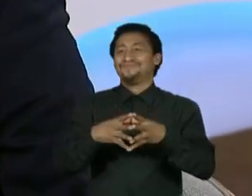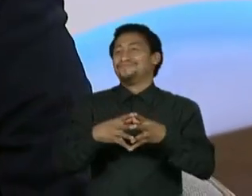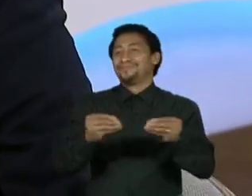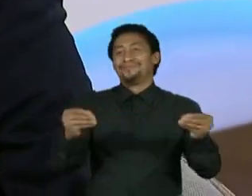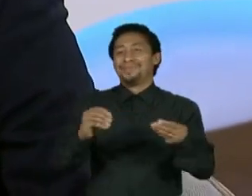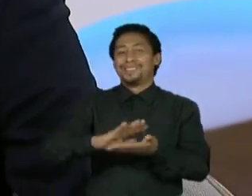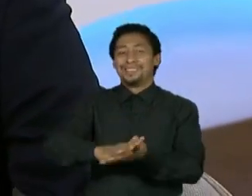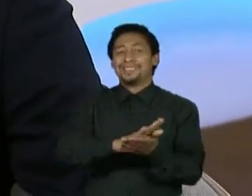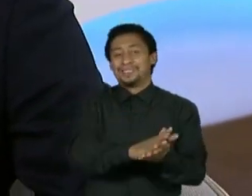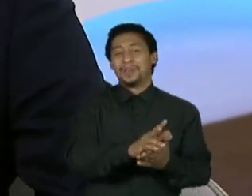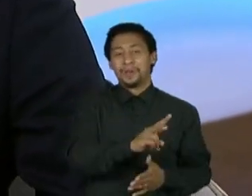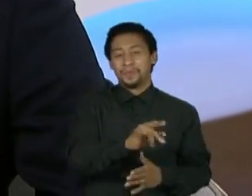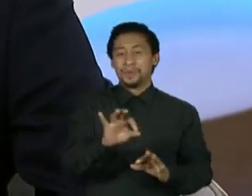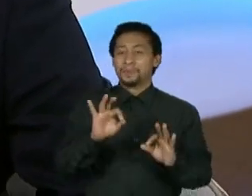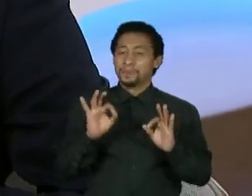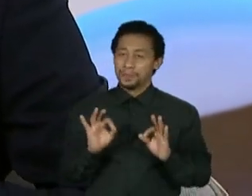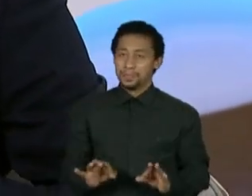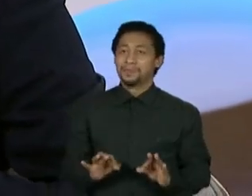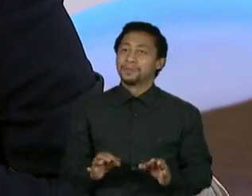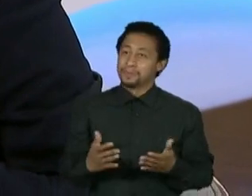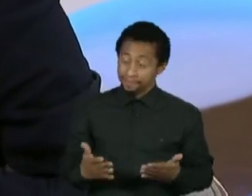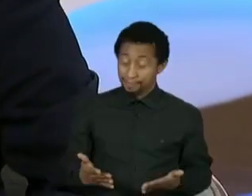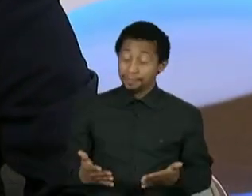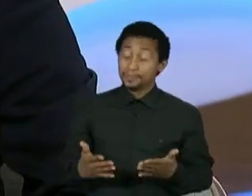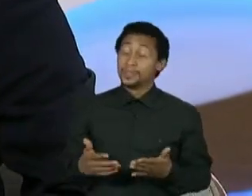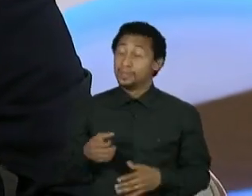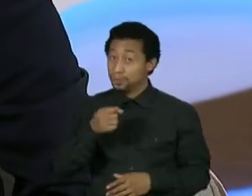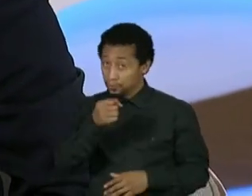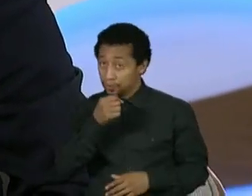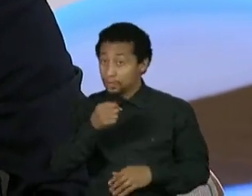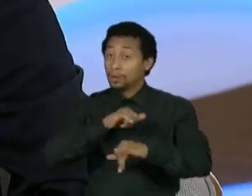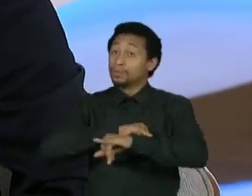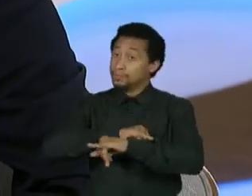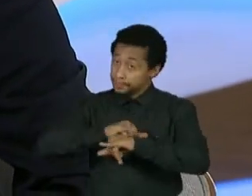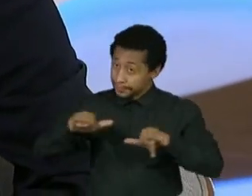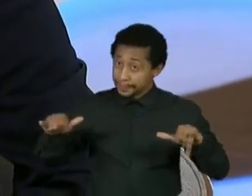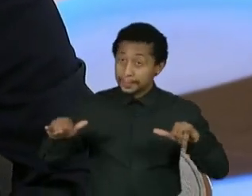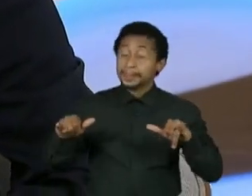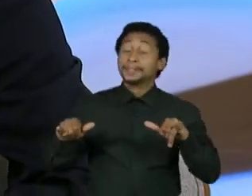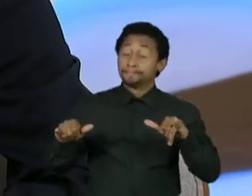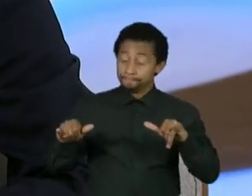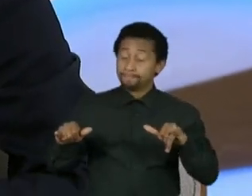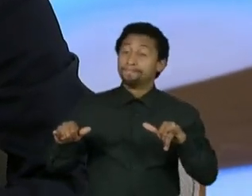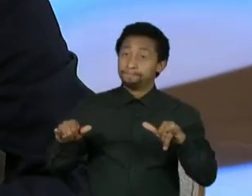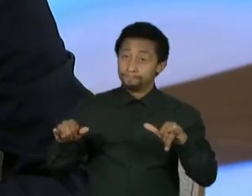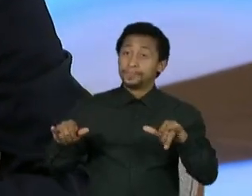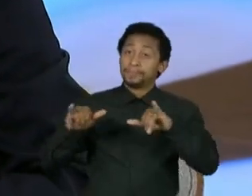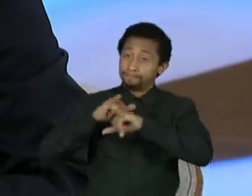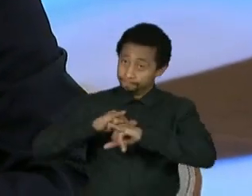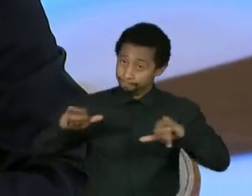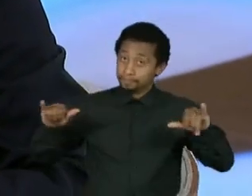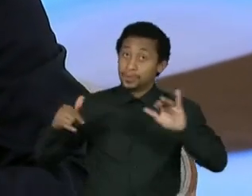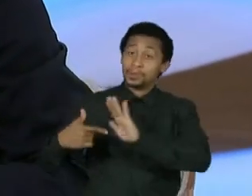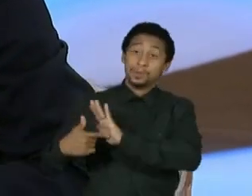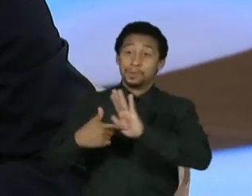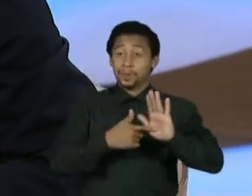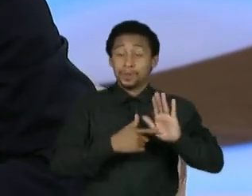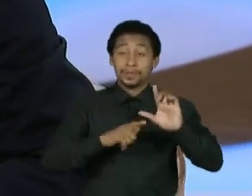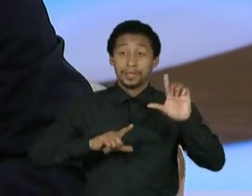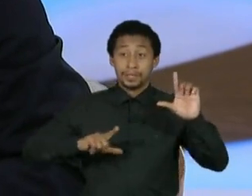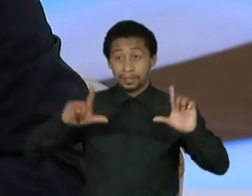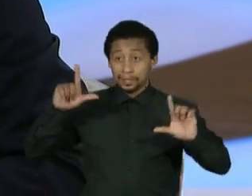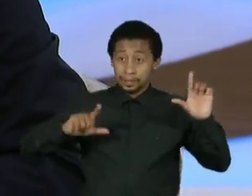da Rússia, pela propaganda que vai pela TV